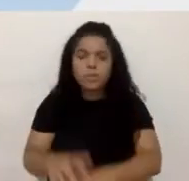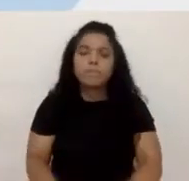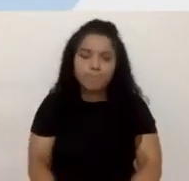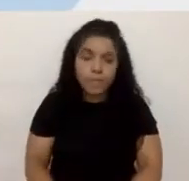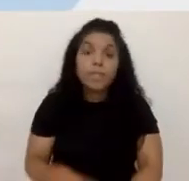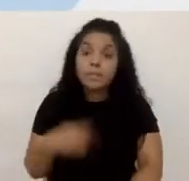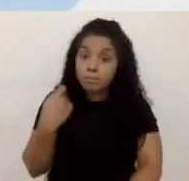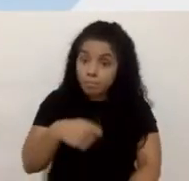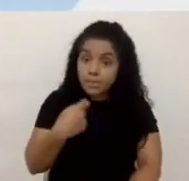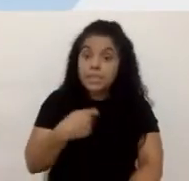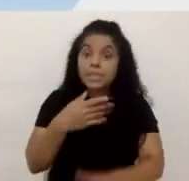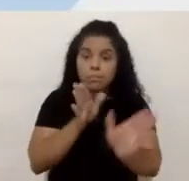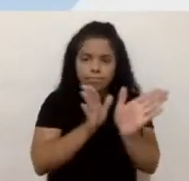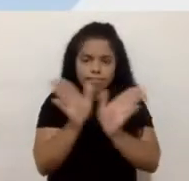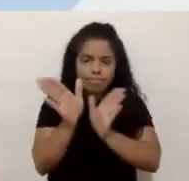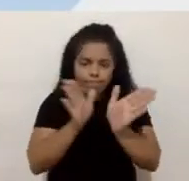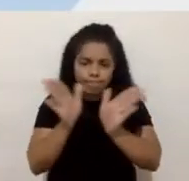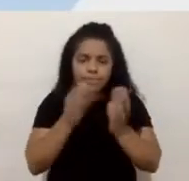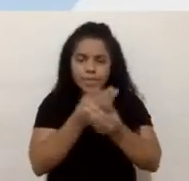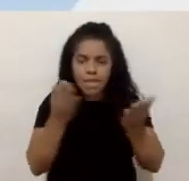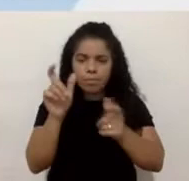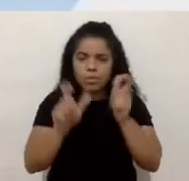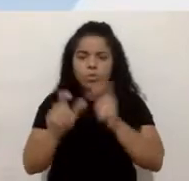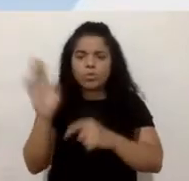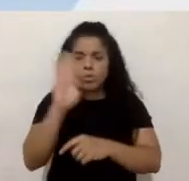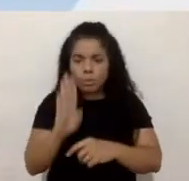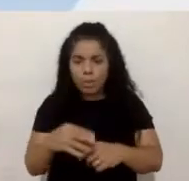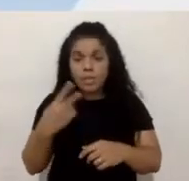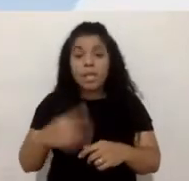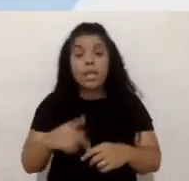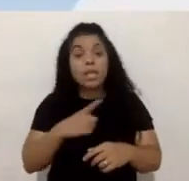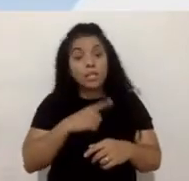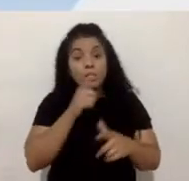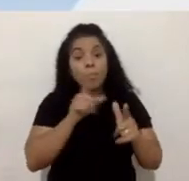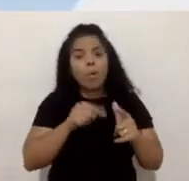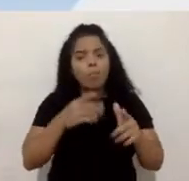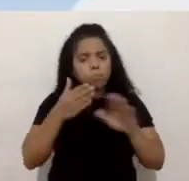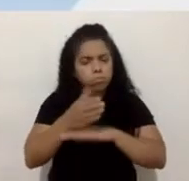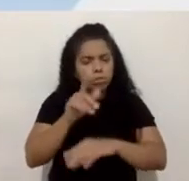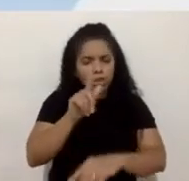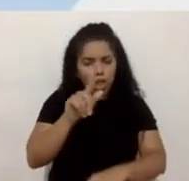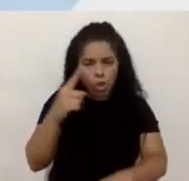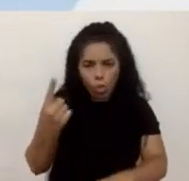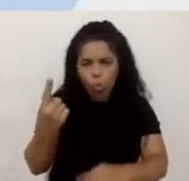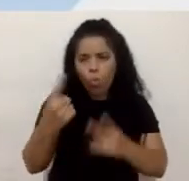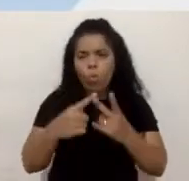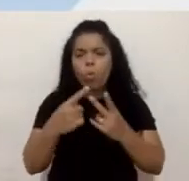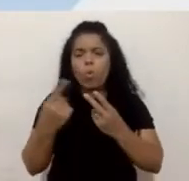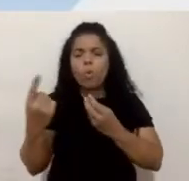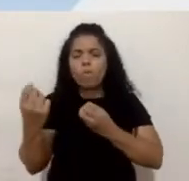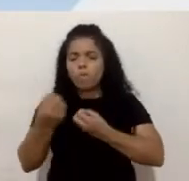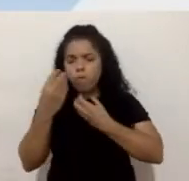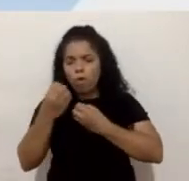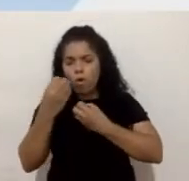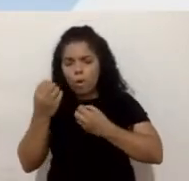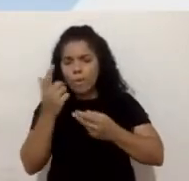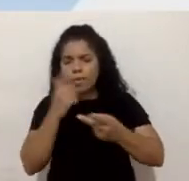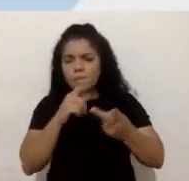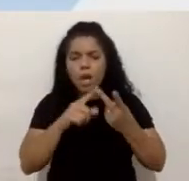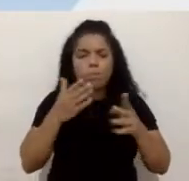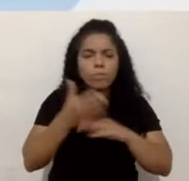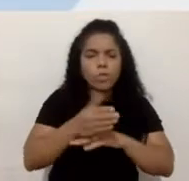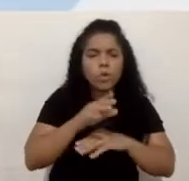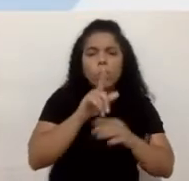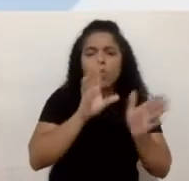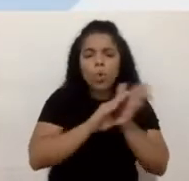nossos produtos para esses brasileiros. A gente quer que eles possam acessar o G1 e se informar, a quer que eles acessem o Globoplay e